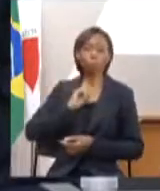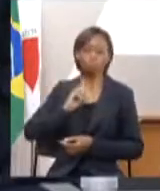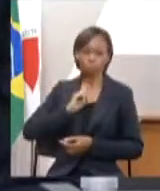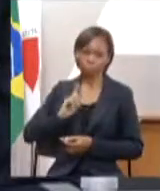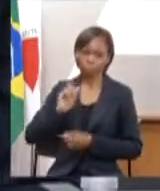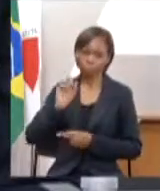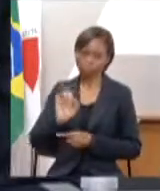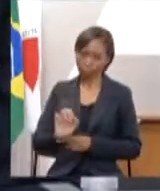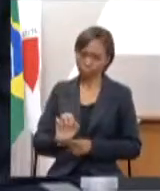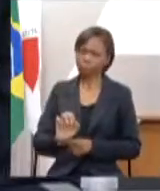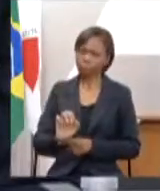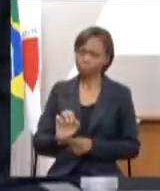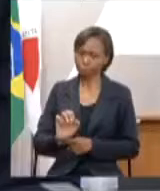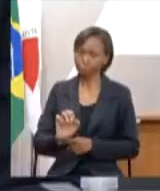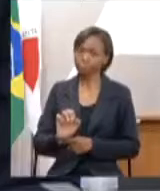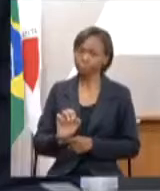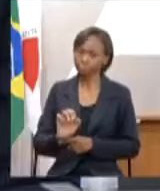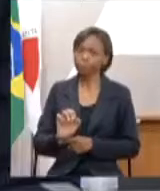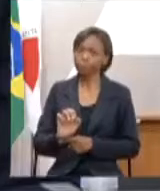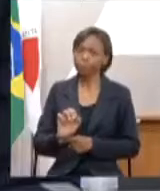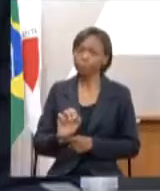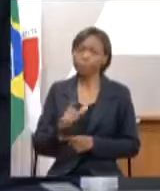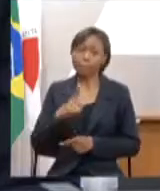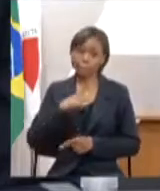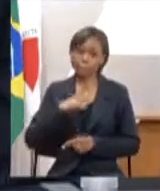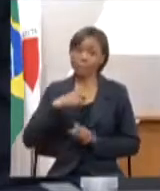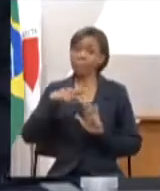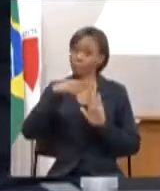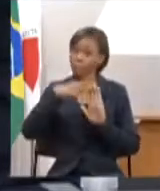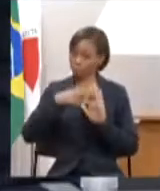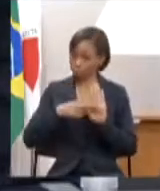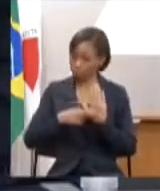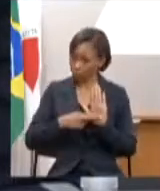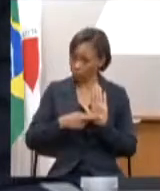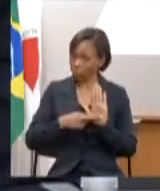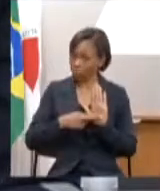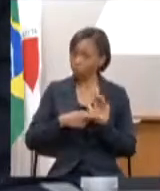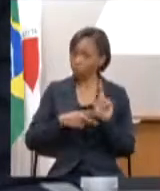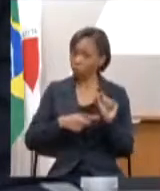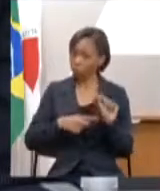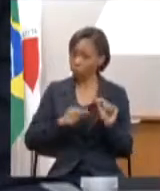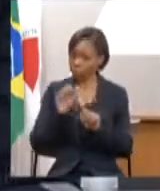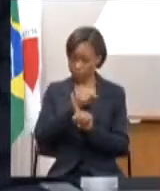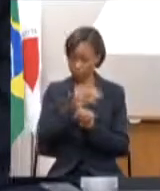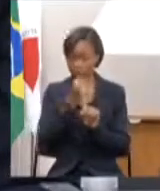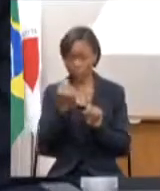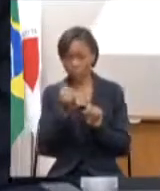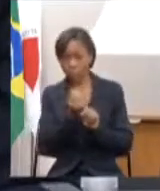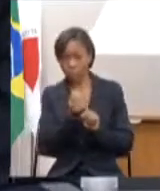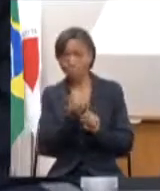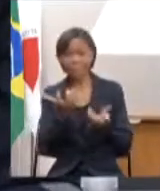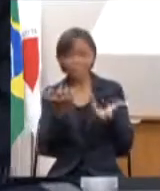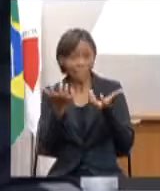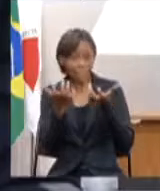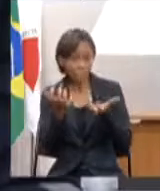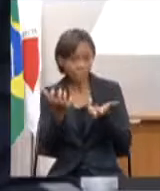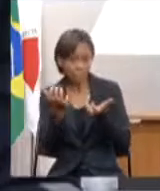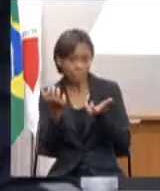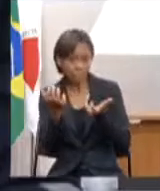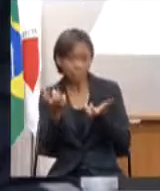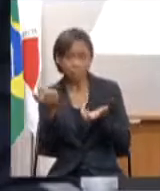existe uma premissa que nós colocamos que a sociedade quer ser ressarcida